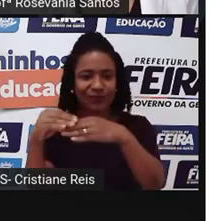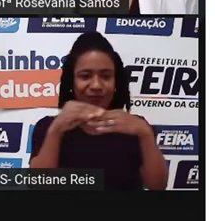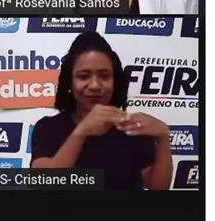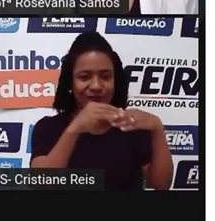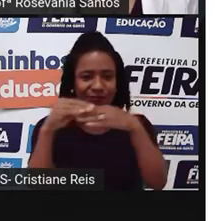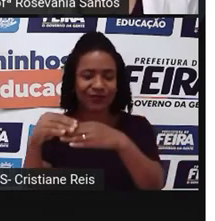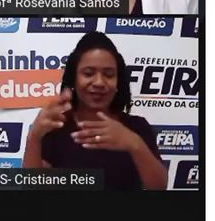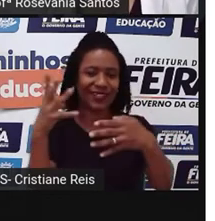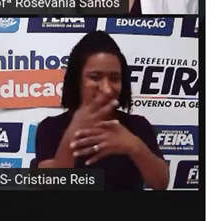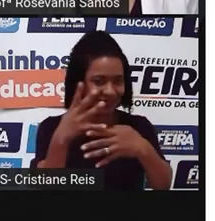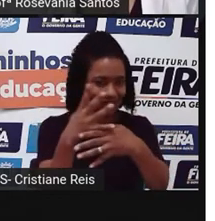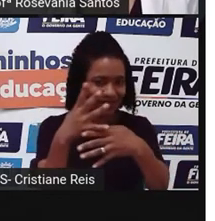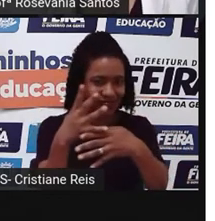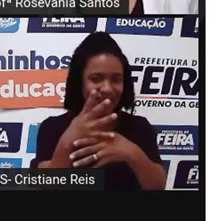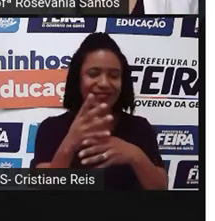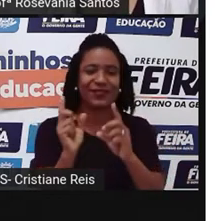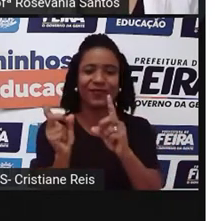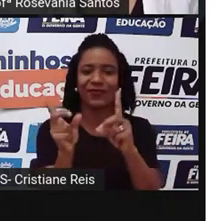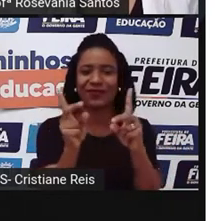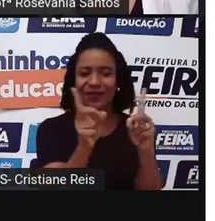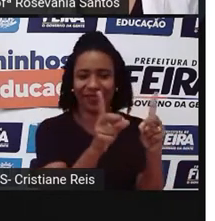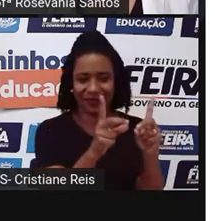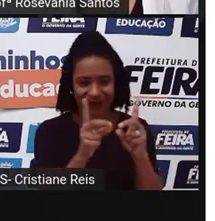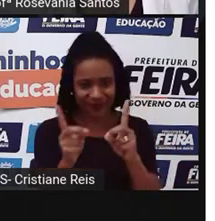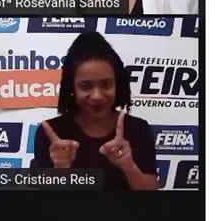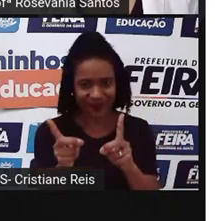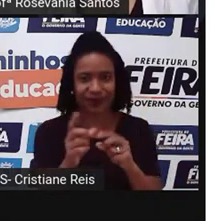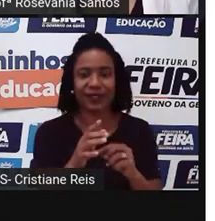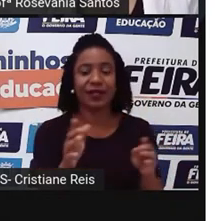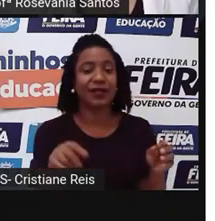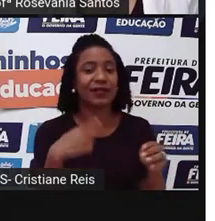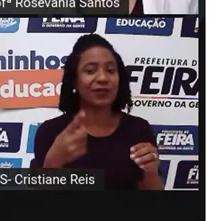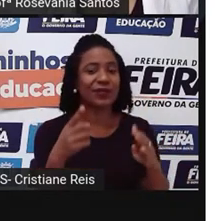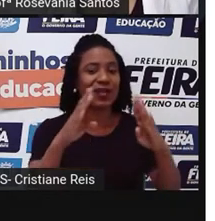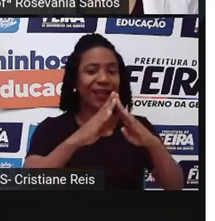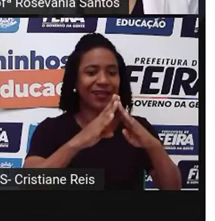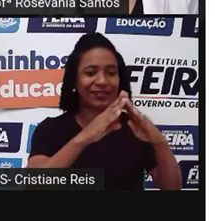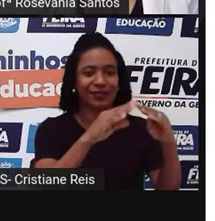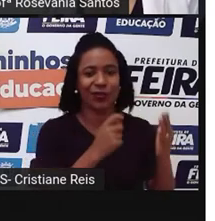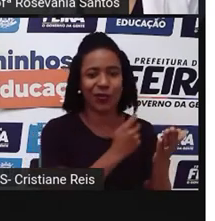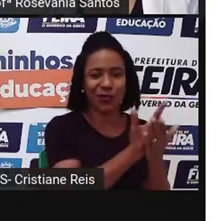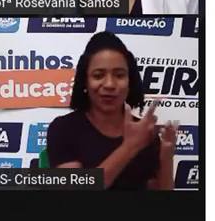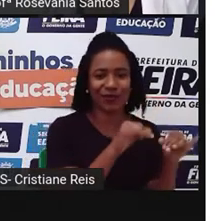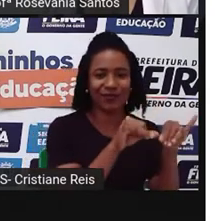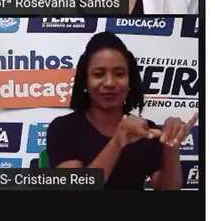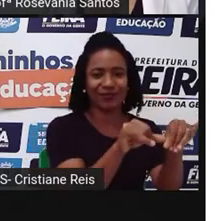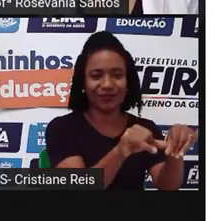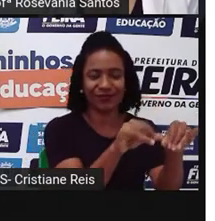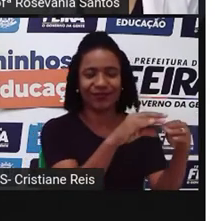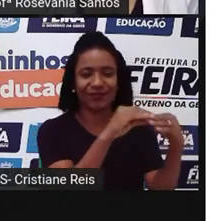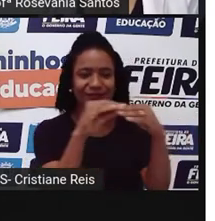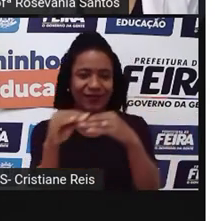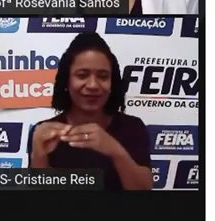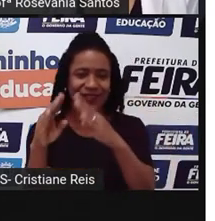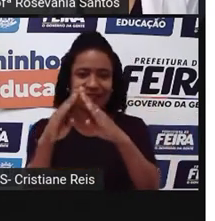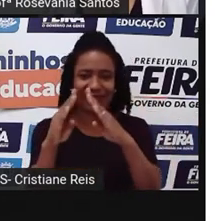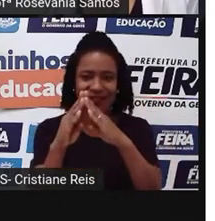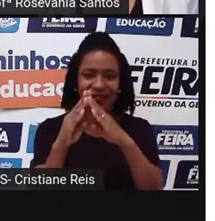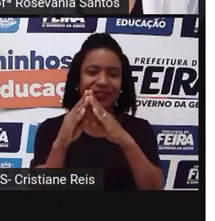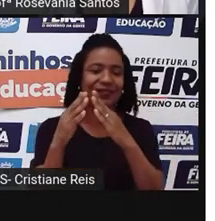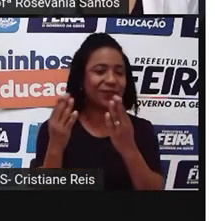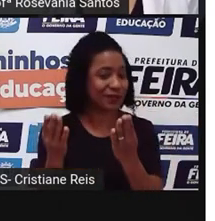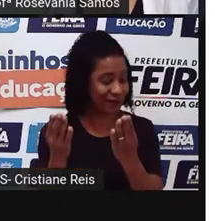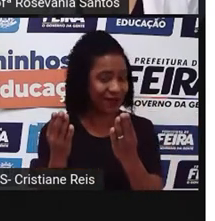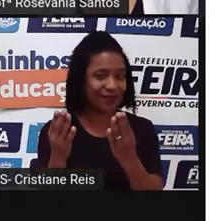desabastecimento geral e tal. E também ele acaba chegando na mesa dos mais diversos tipos de pessoas. Não importa se é por um caminho